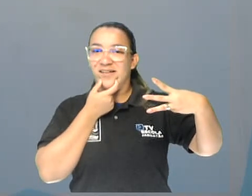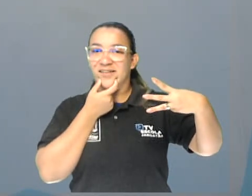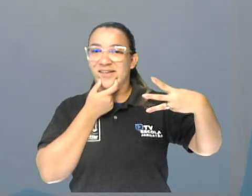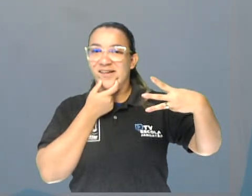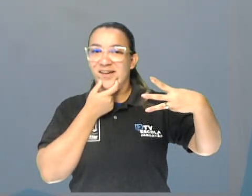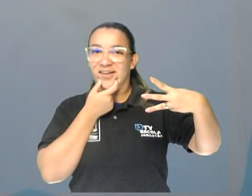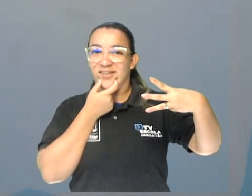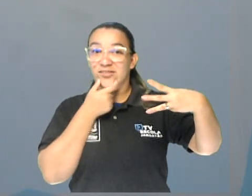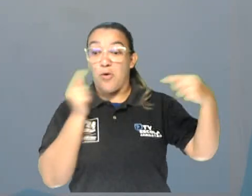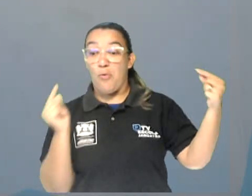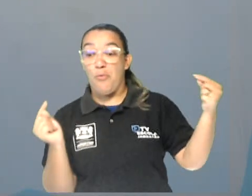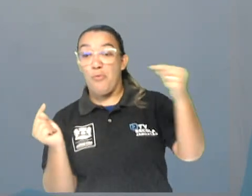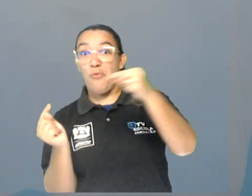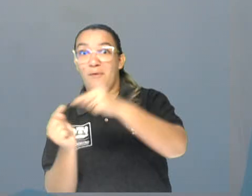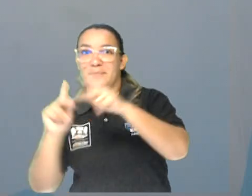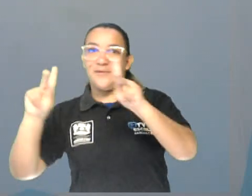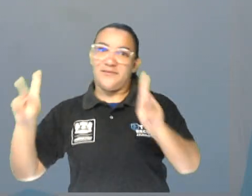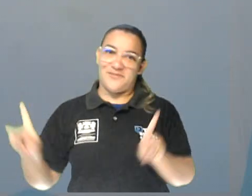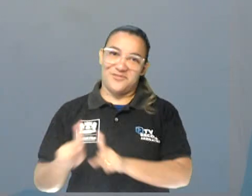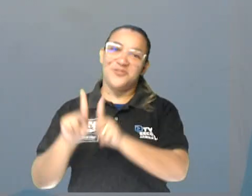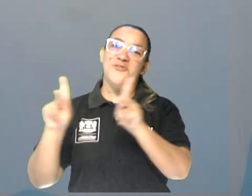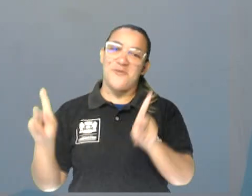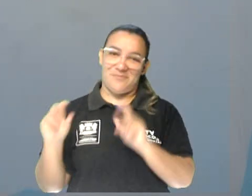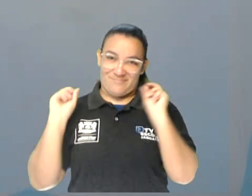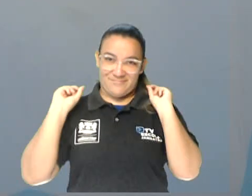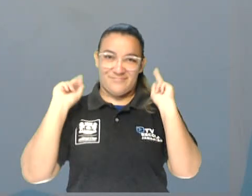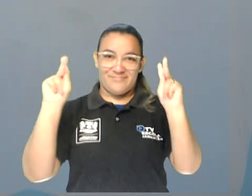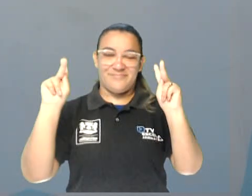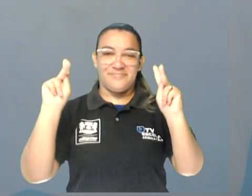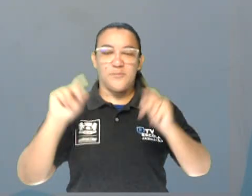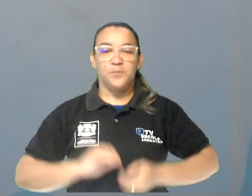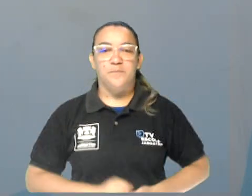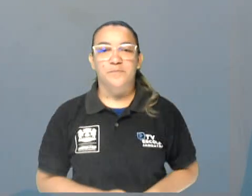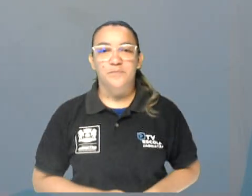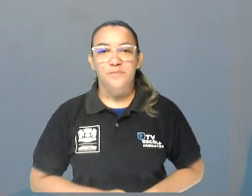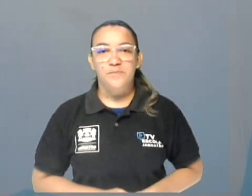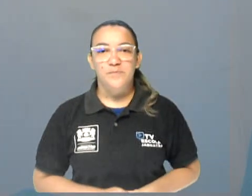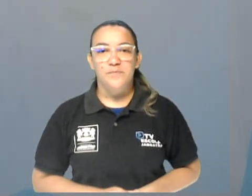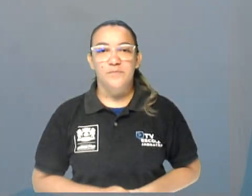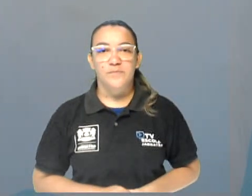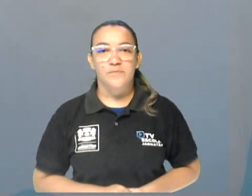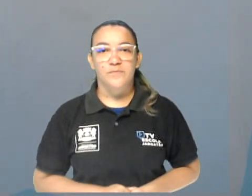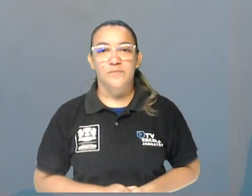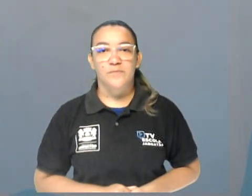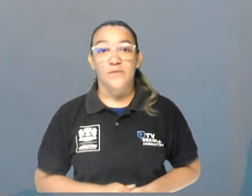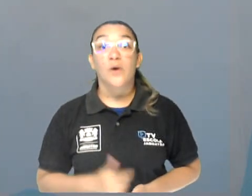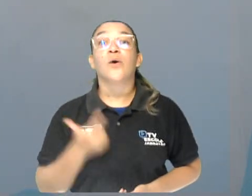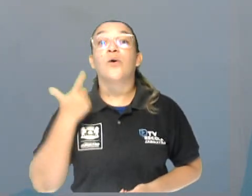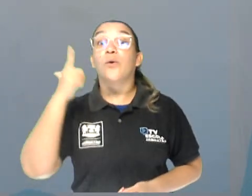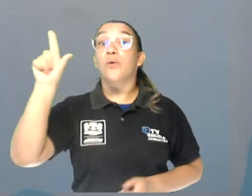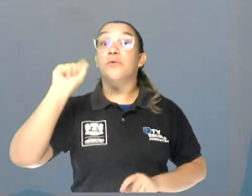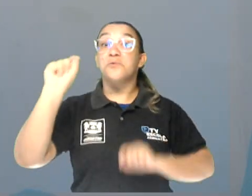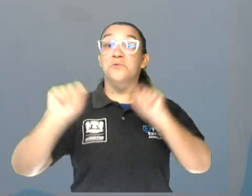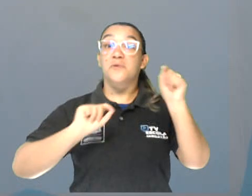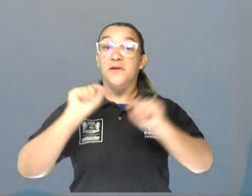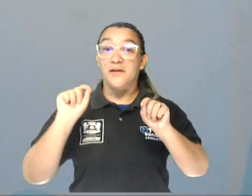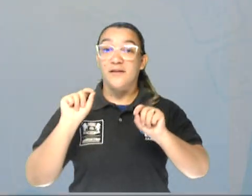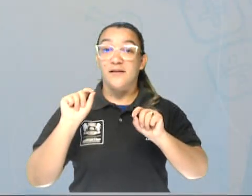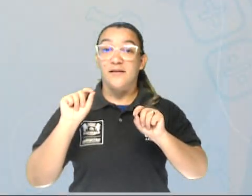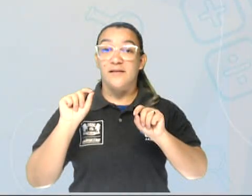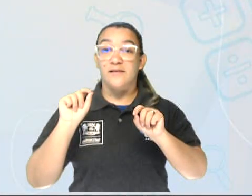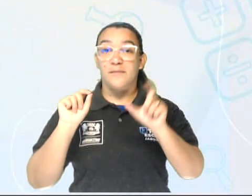Shopping Center. A nossa próxima palavra, o nosso próximo lugar é a